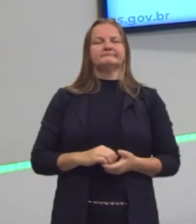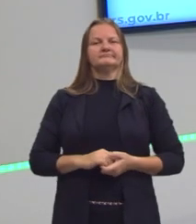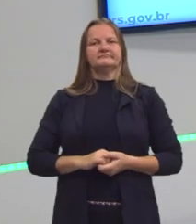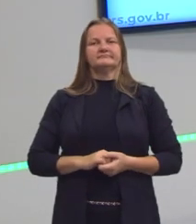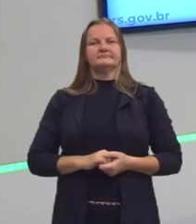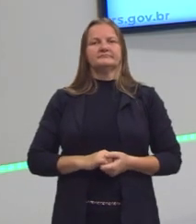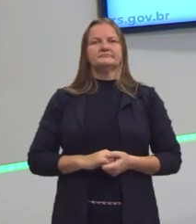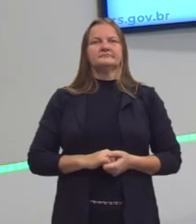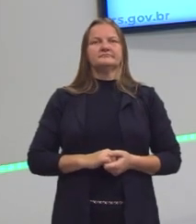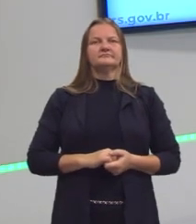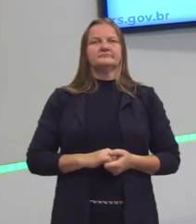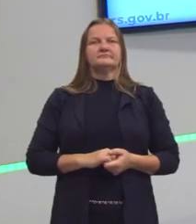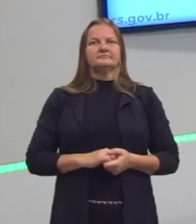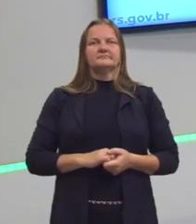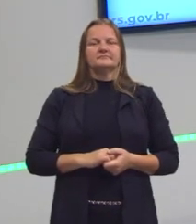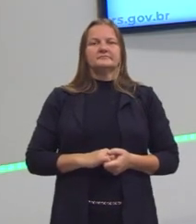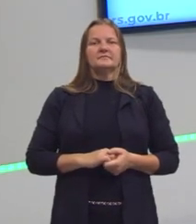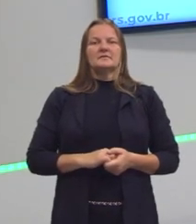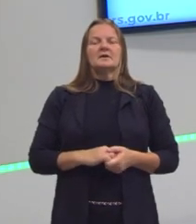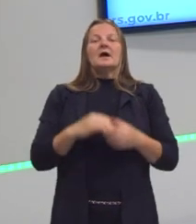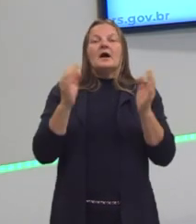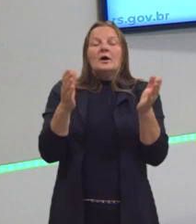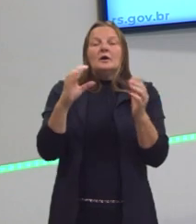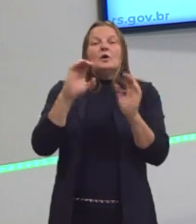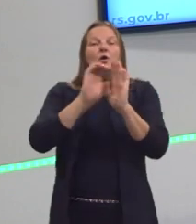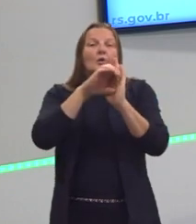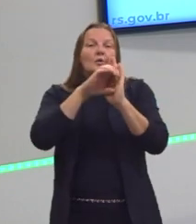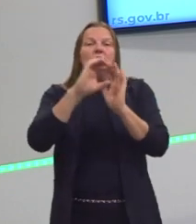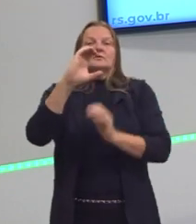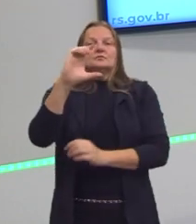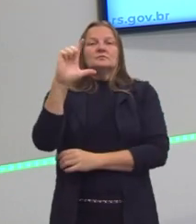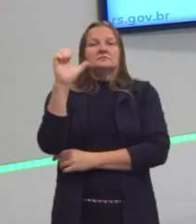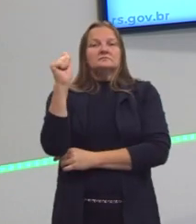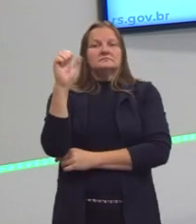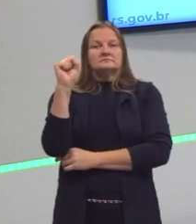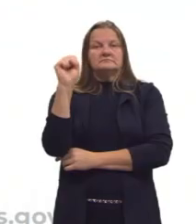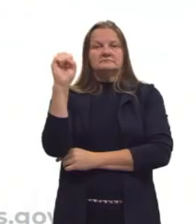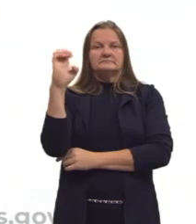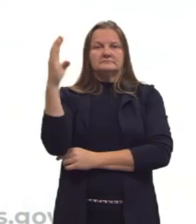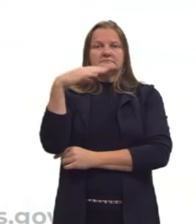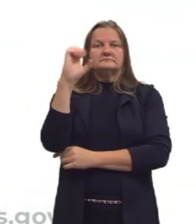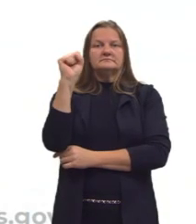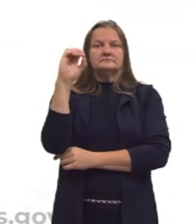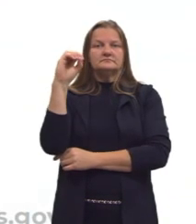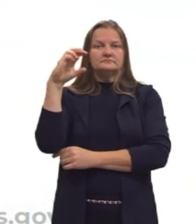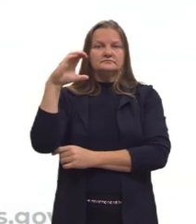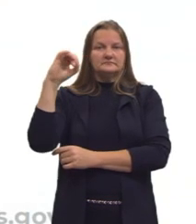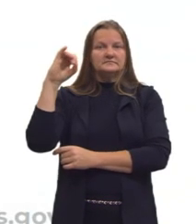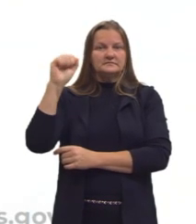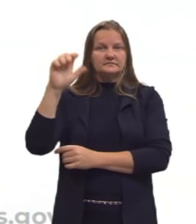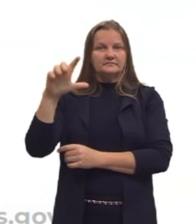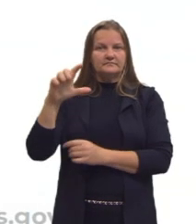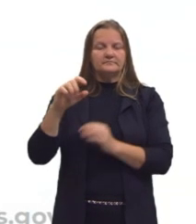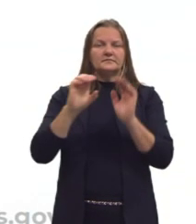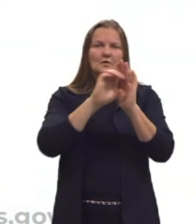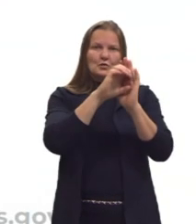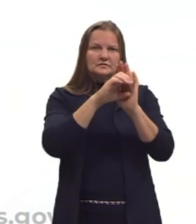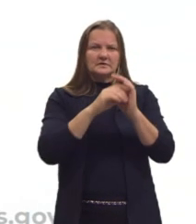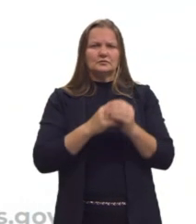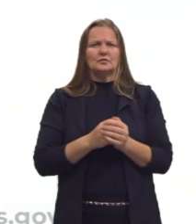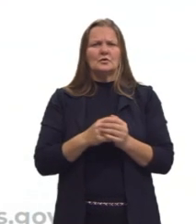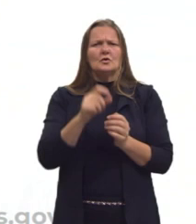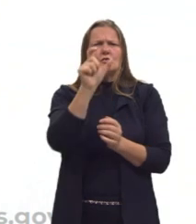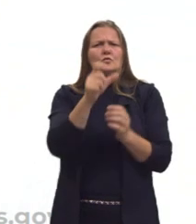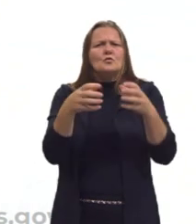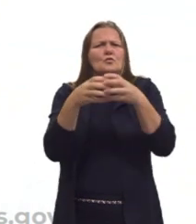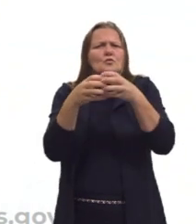Vamos lá. Classe social. Bom, é um grupo dentro de uma sociedade que se diferencia dos outros